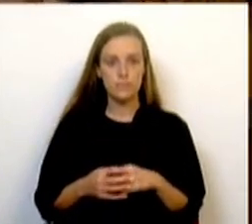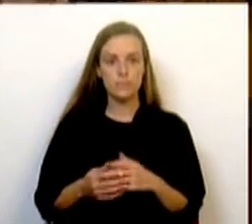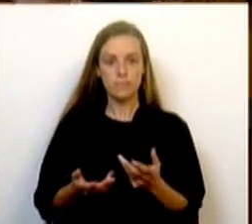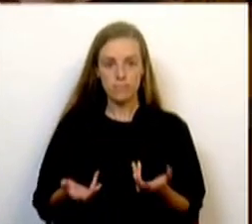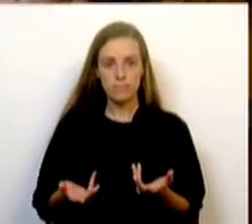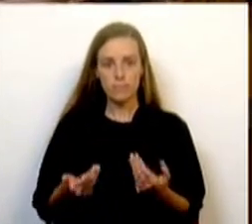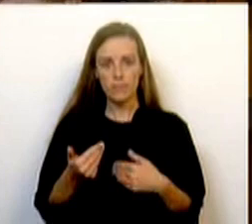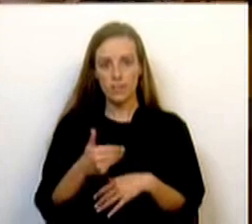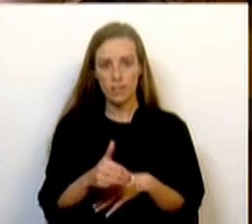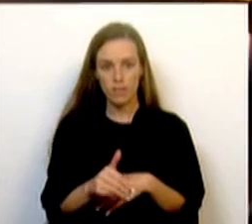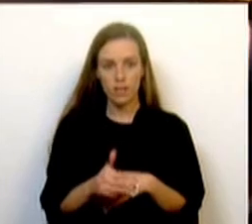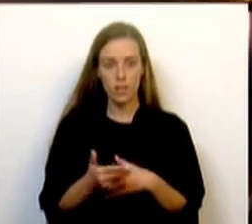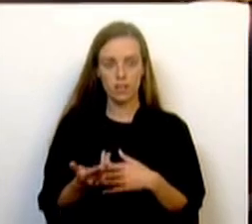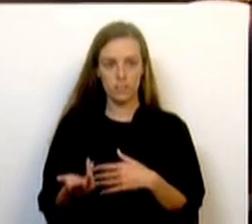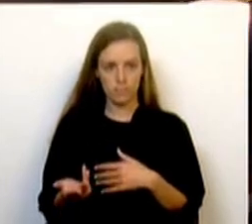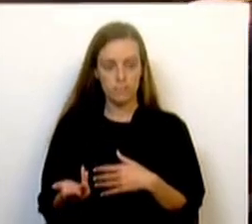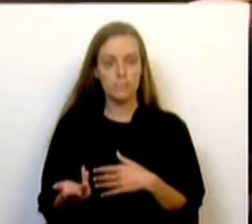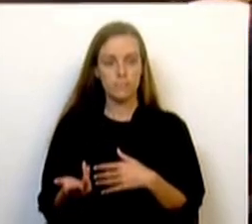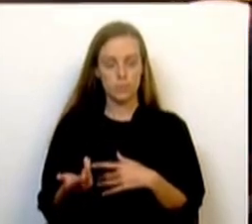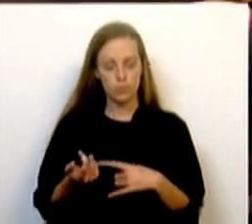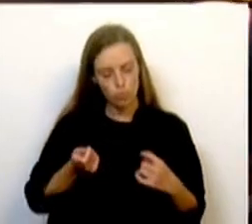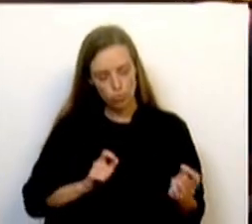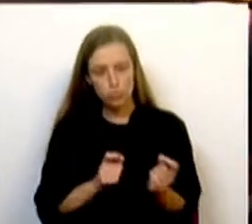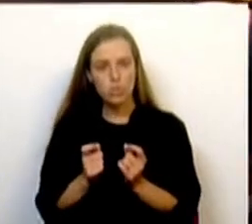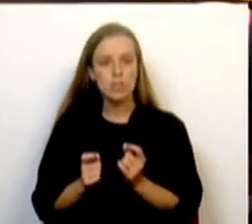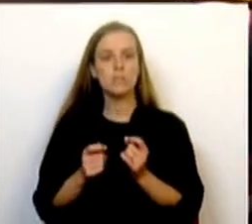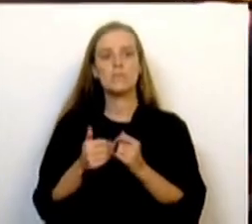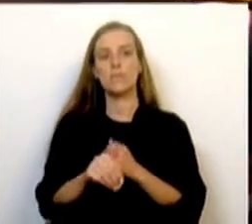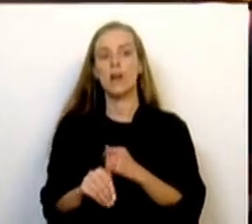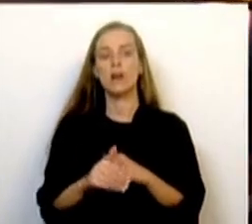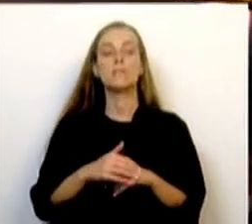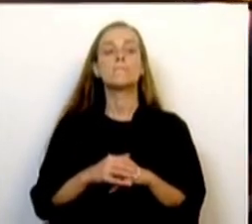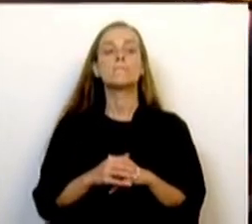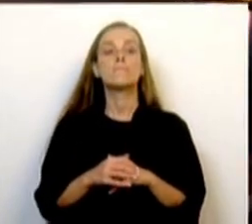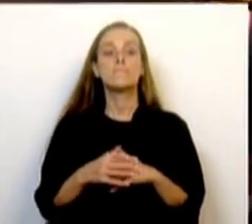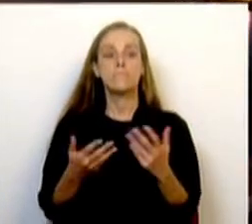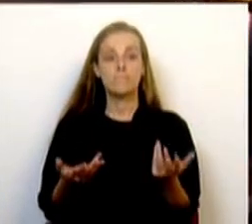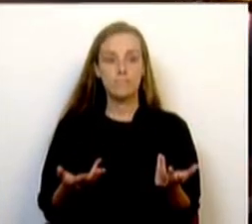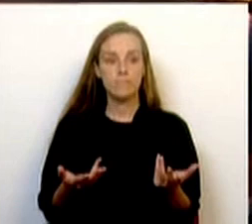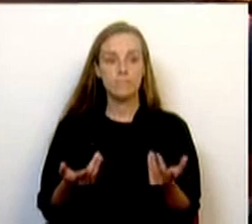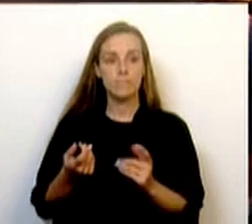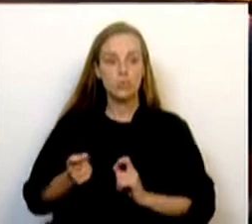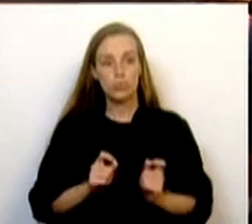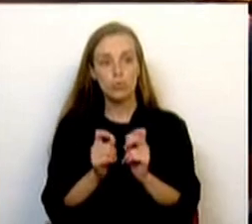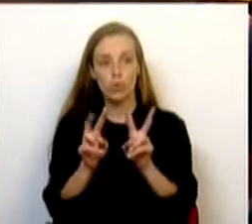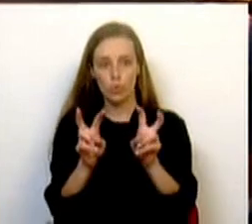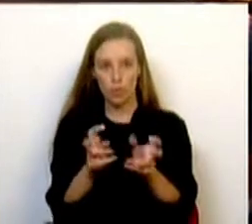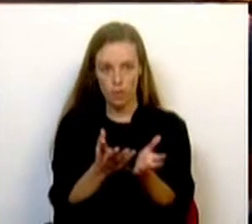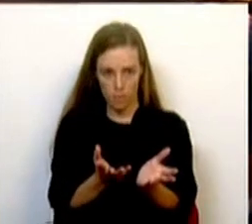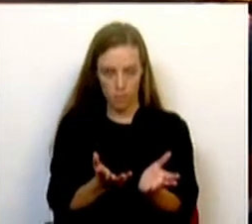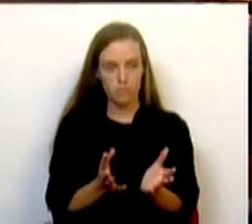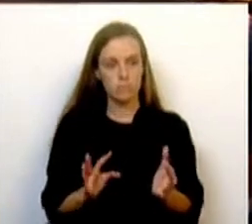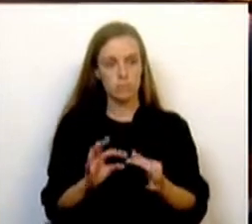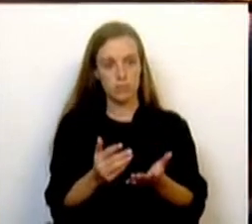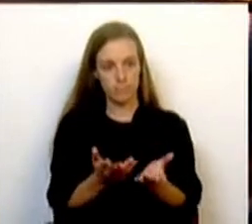Vamos então discutir o assunto que temos em